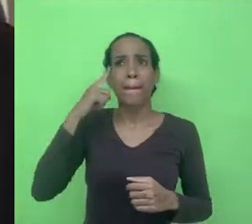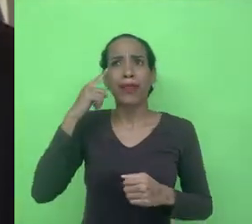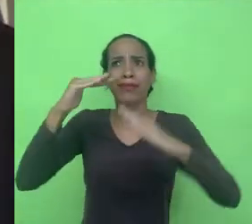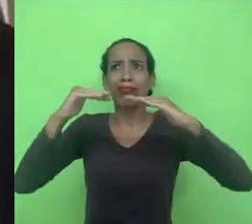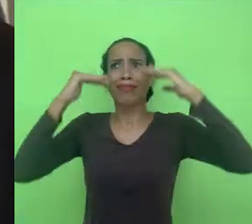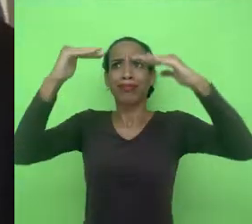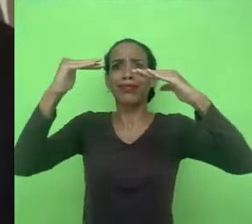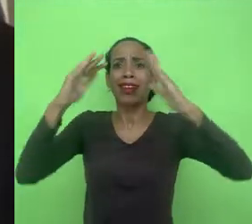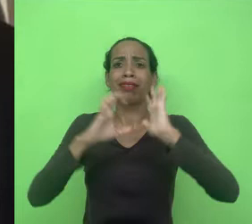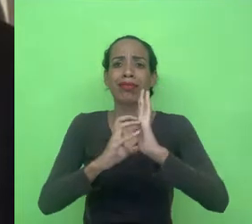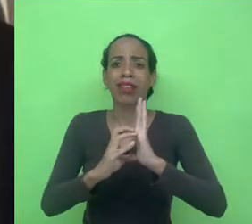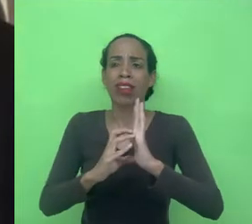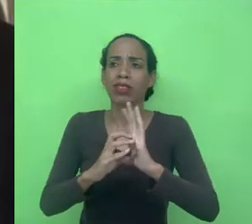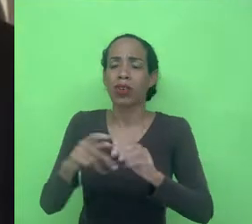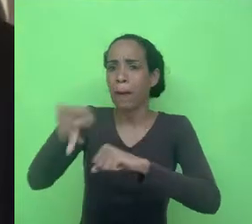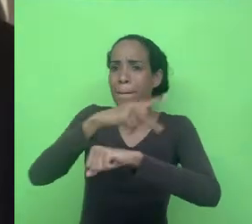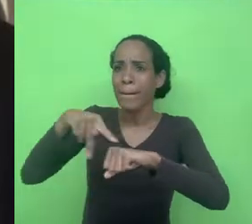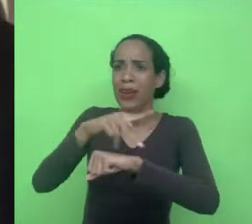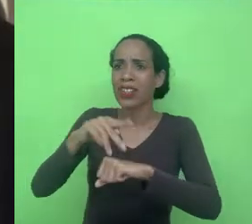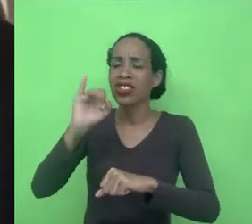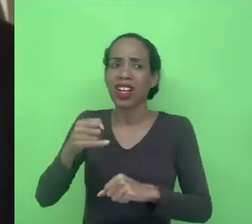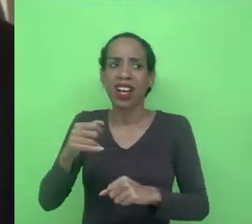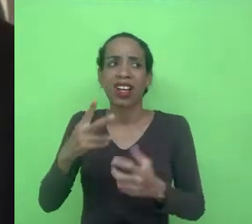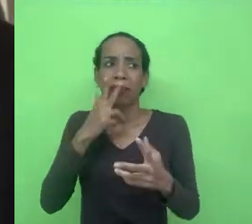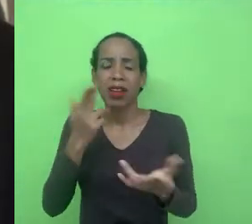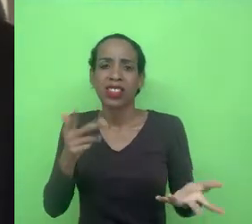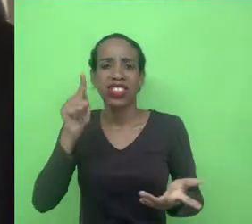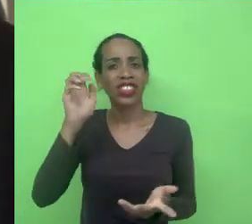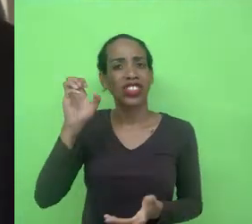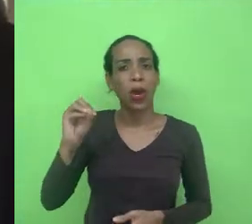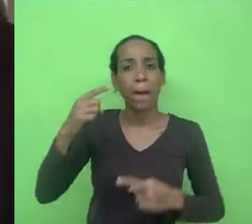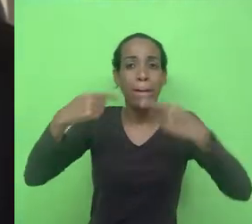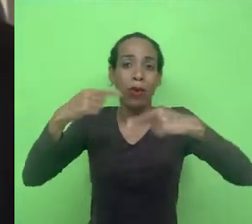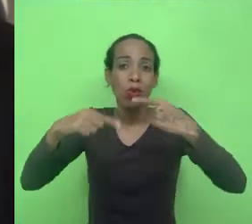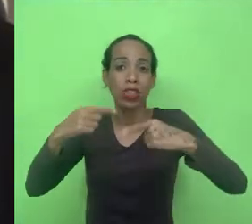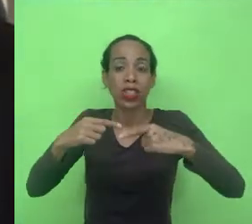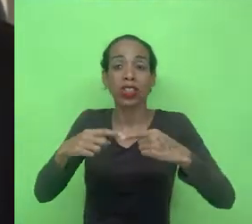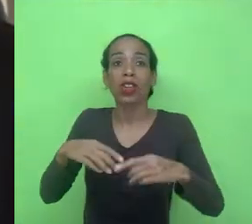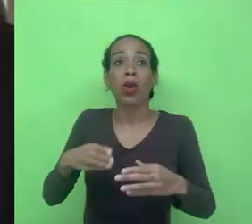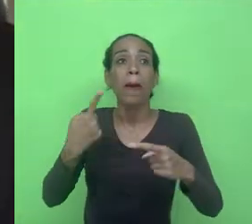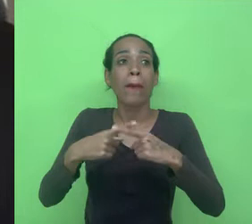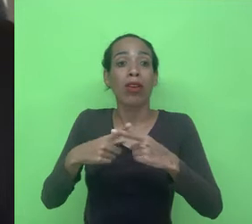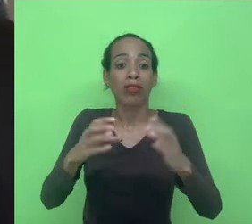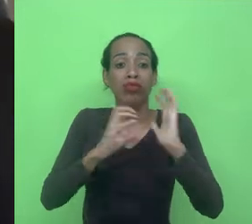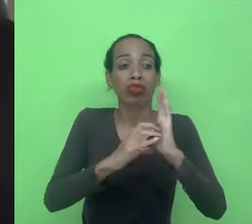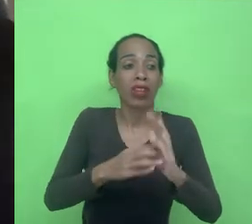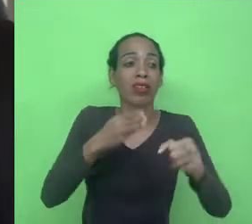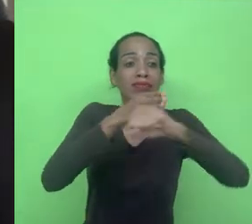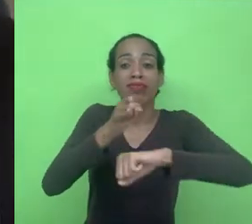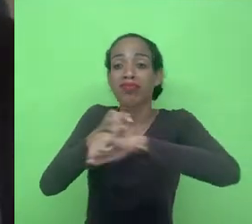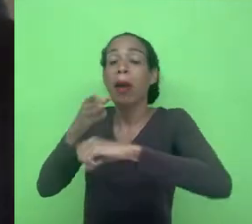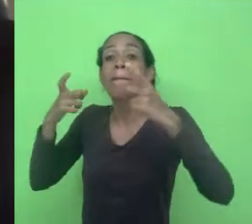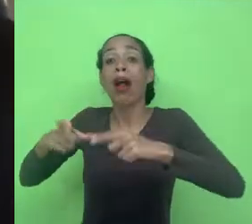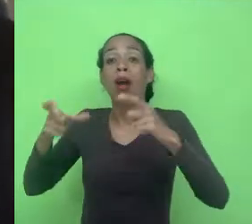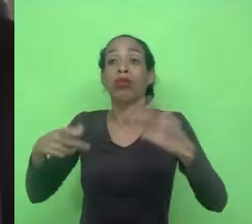a gente vem mais para esse contexto geopolítico, geográfico. Os dados dessa população estão indo para onde? Estão servindo a quem? E quando